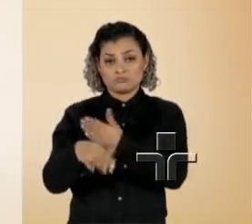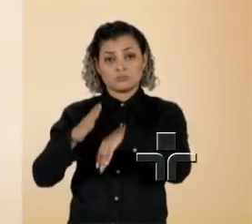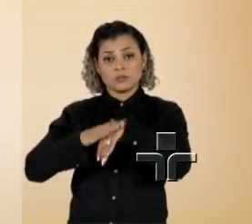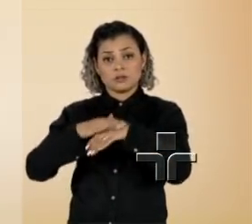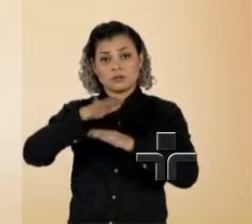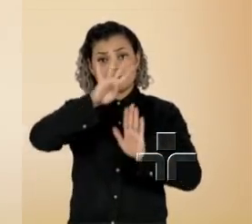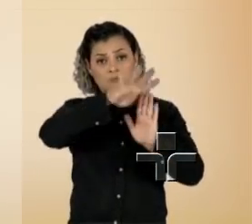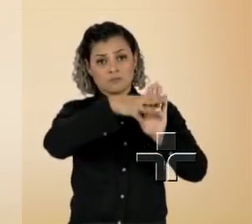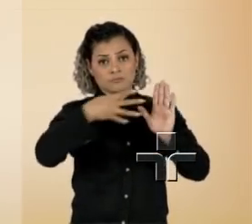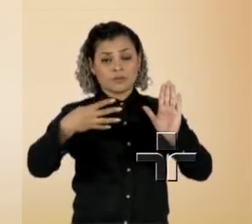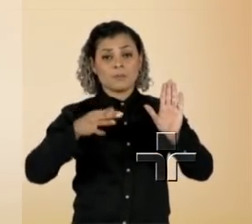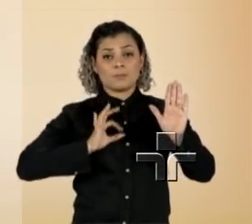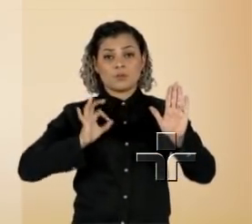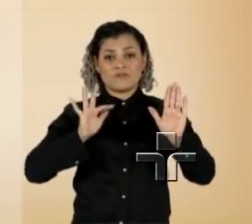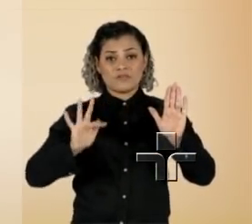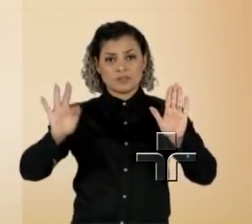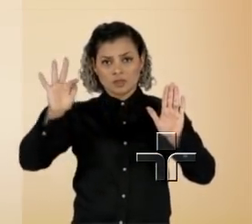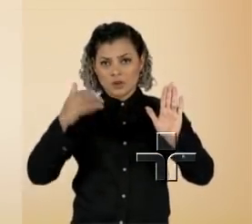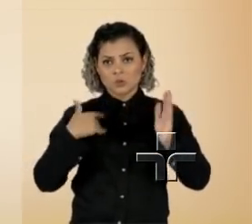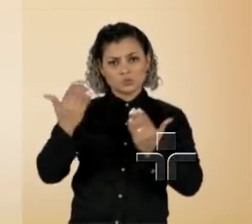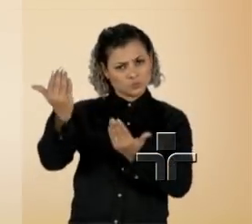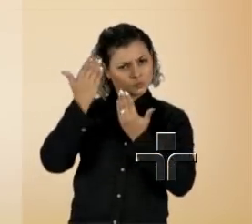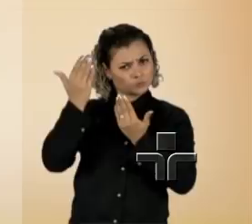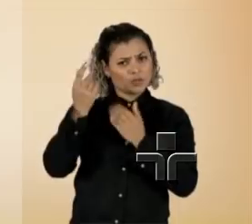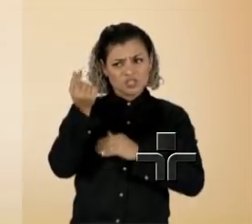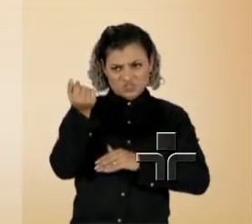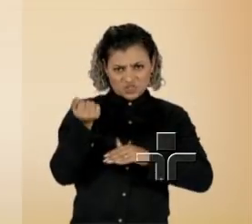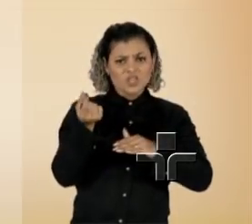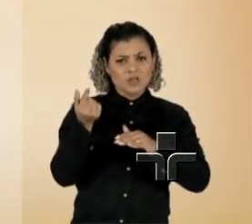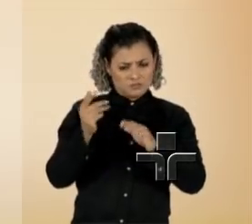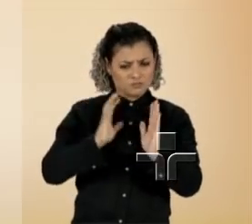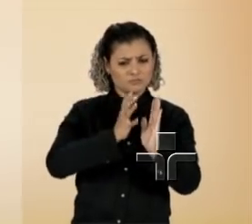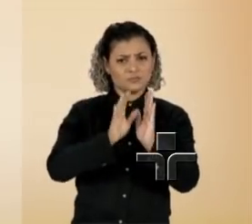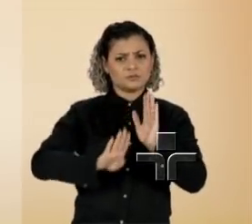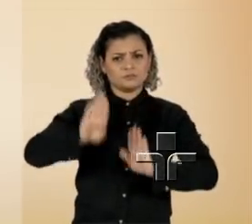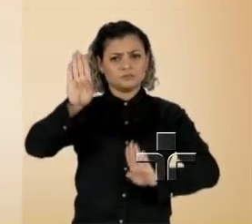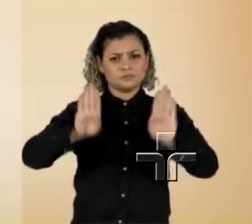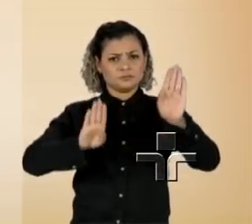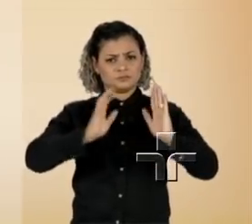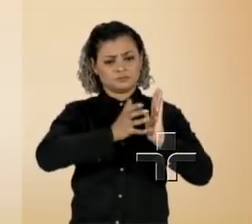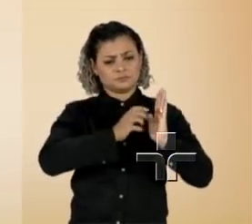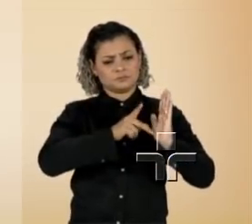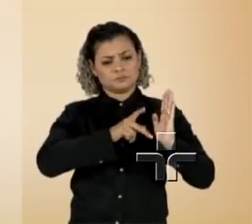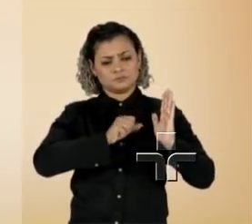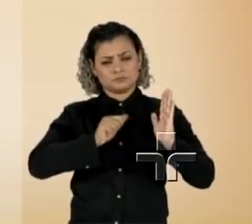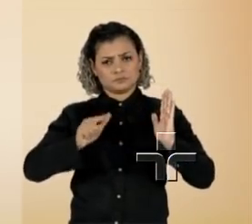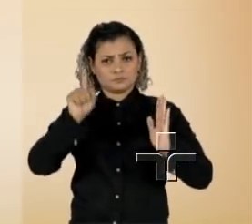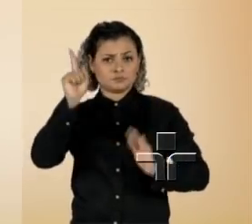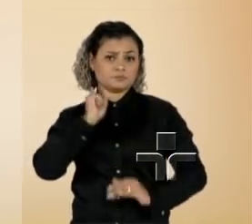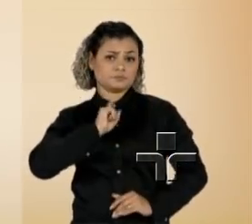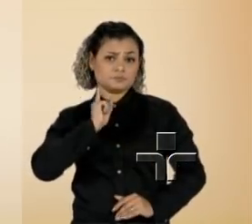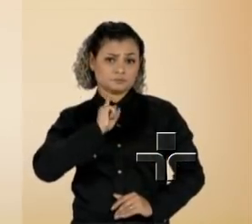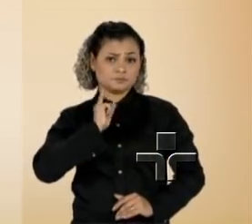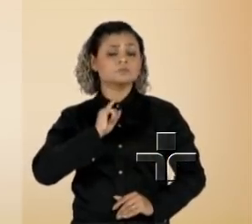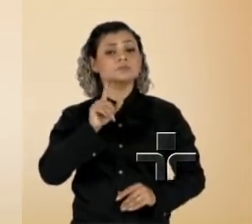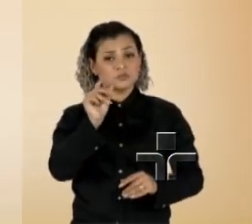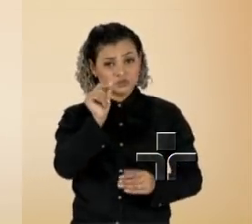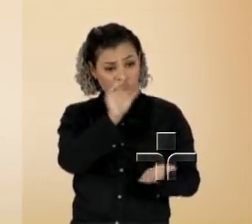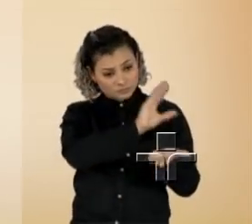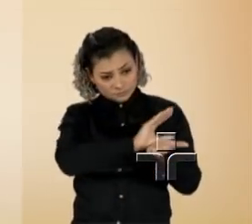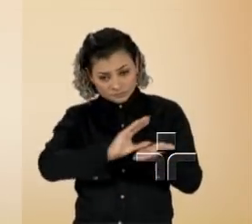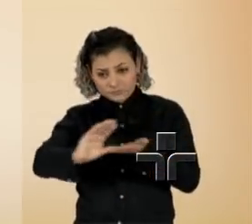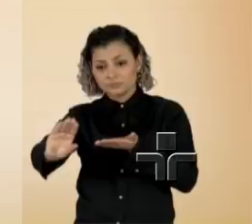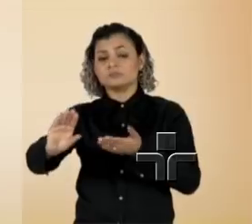pela Polícia Federal levantam suspeitas de que dinheiro do esquema das candidatas laranjas do PSL em Minas Gerais foi usado para